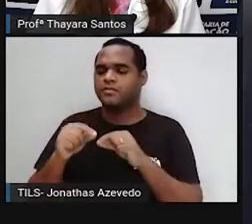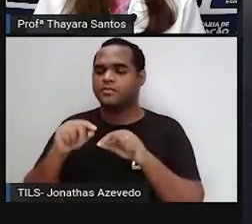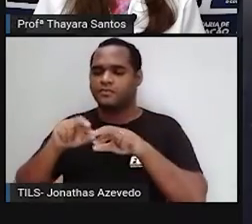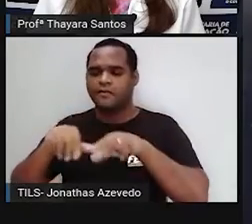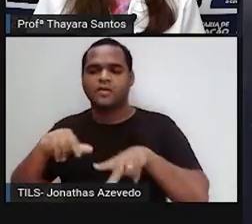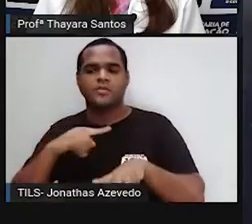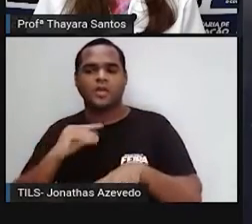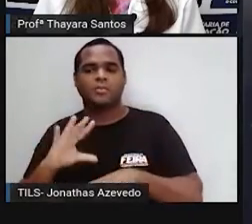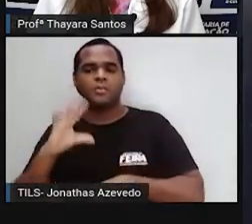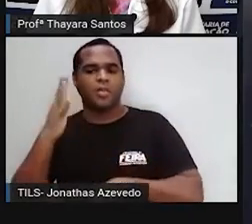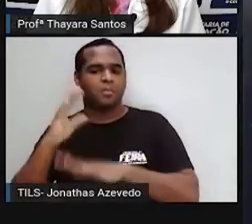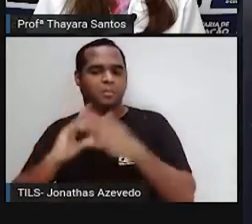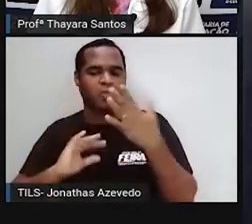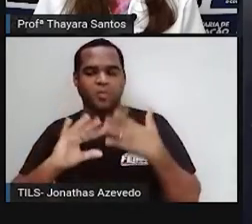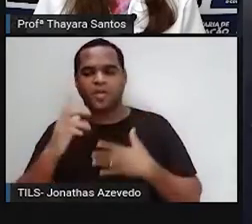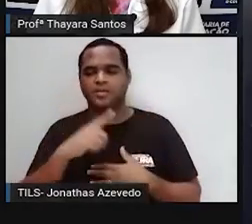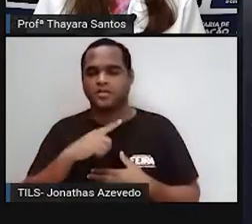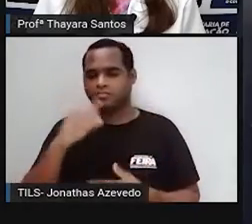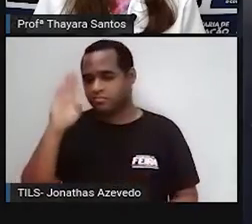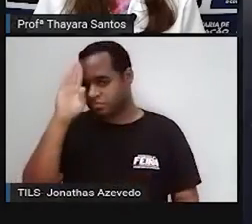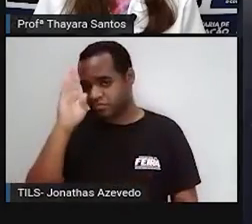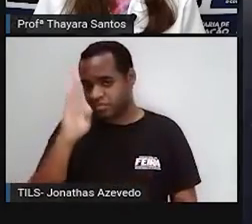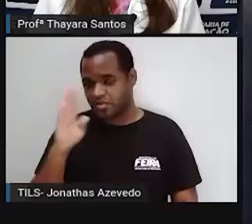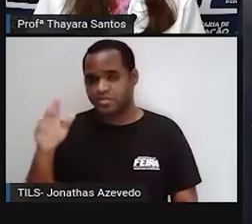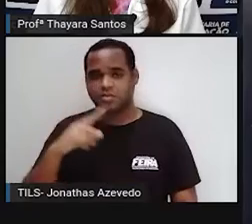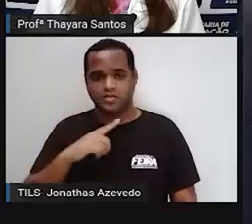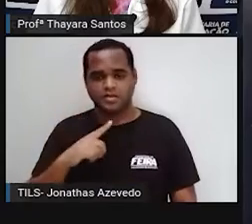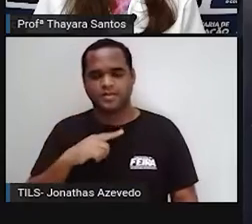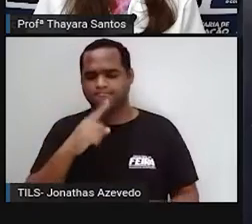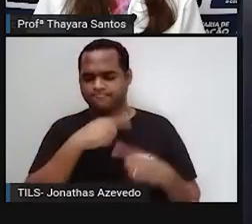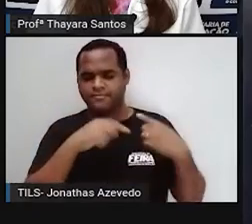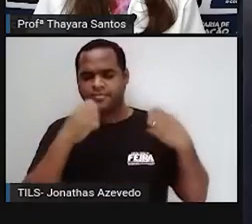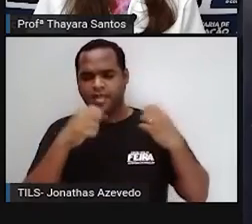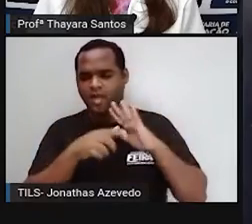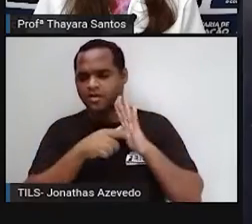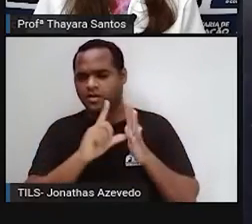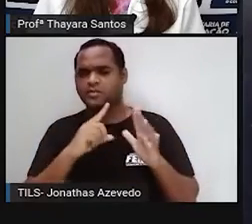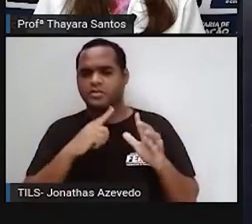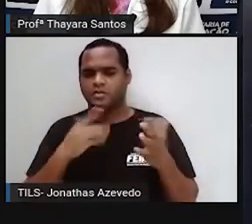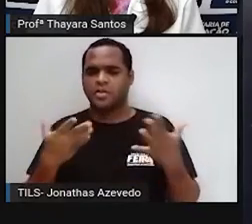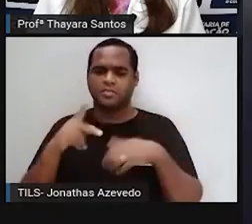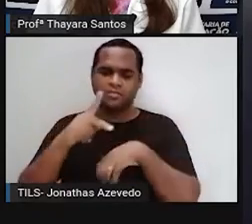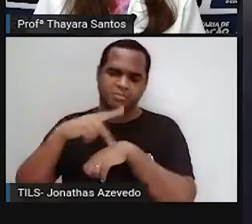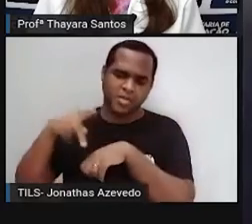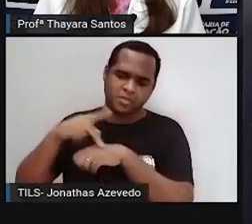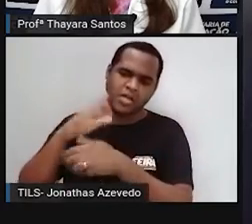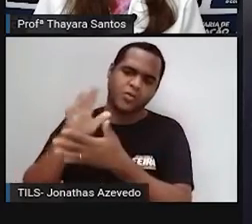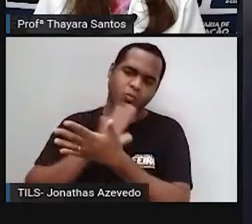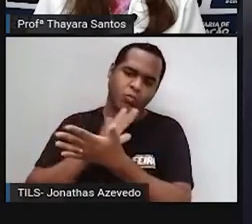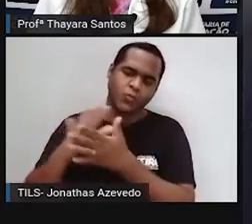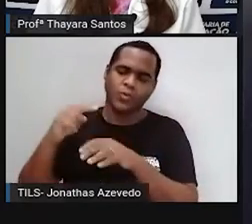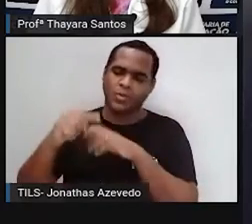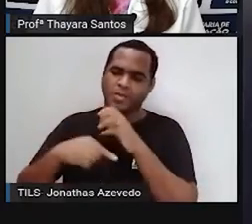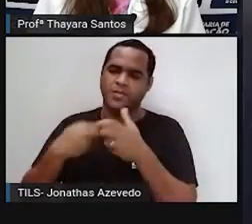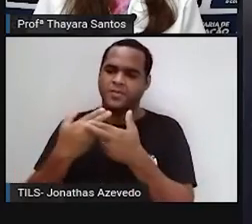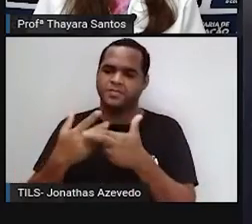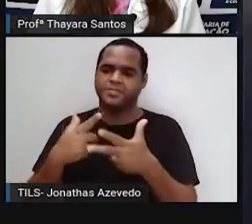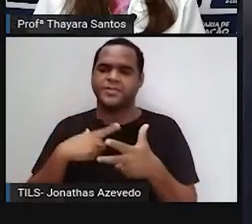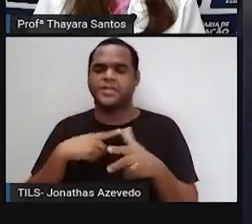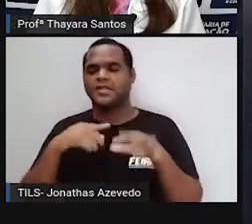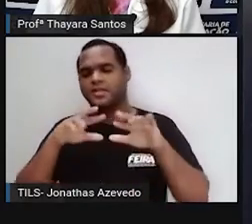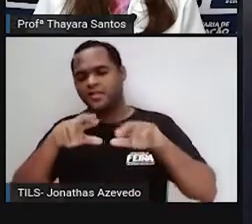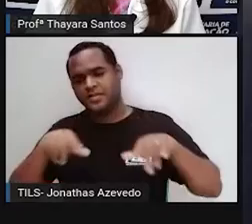extremos, né? No Brasil, a gente está um pouco atrás nisso ainda, mas em outros países do mundo já se vê toda uma